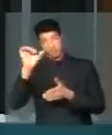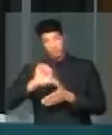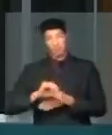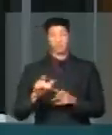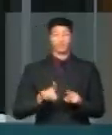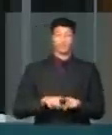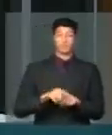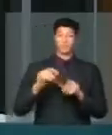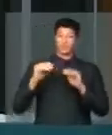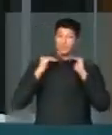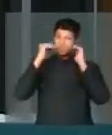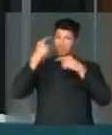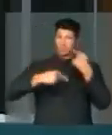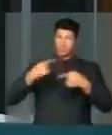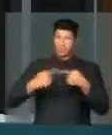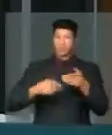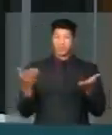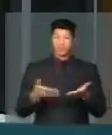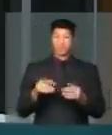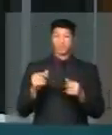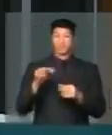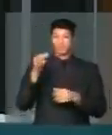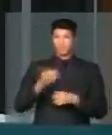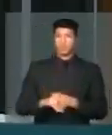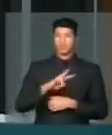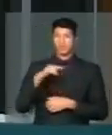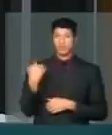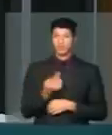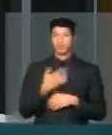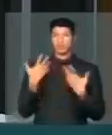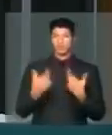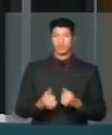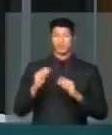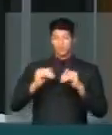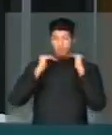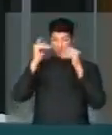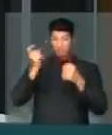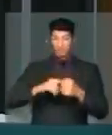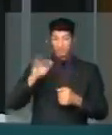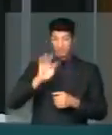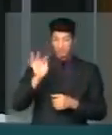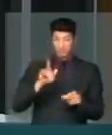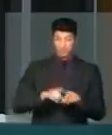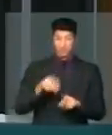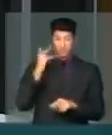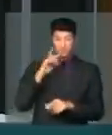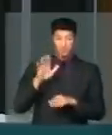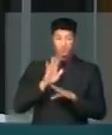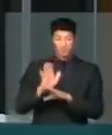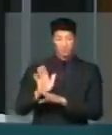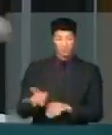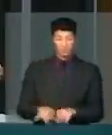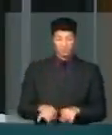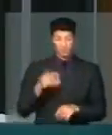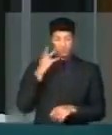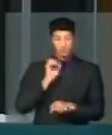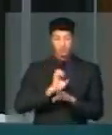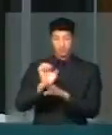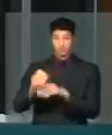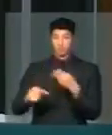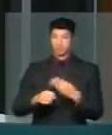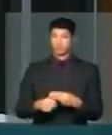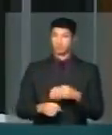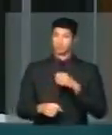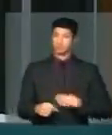Avançamos na reforma política. Agora temos certeza que vamos, se Deus quiser, avançar no Pacto Federativo, para contribuir para que estados e